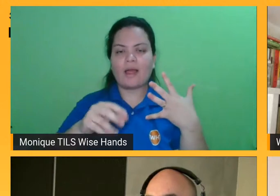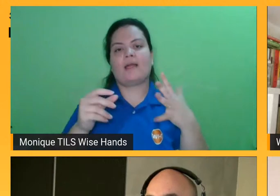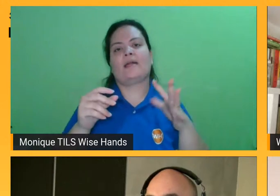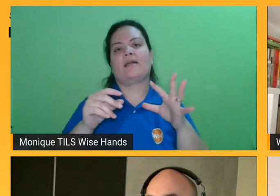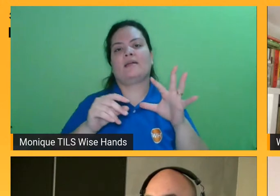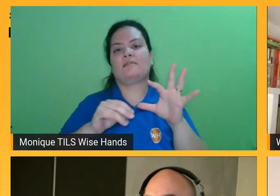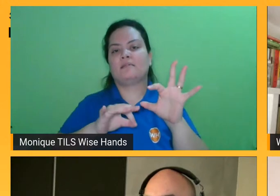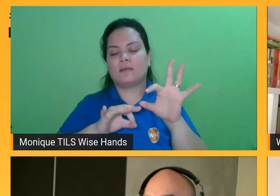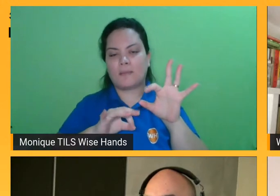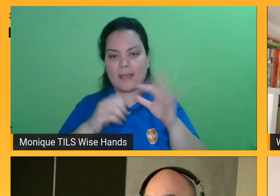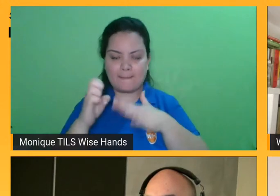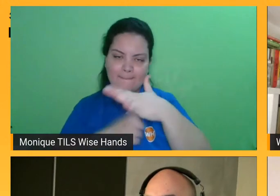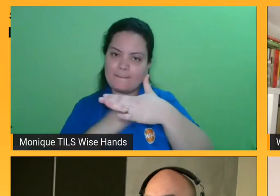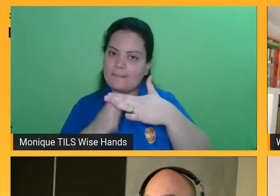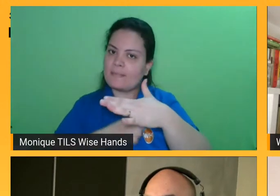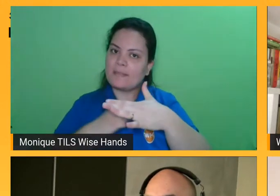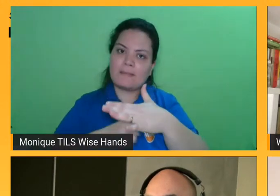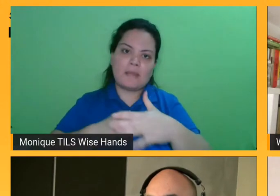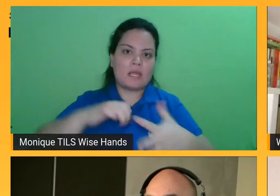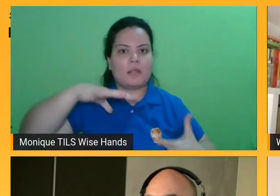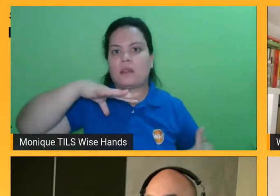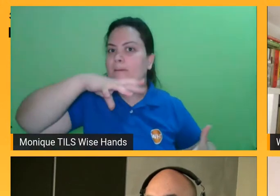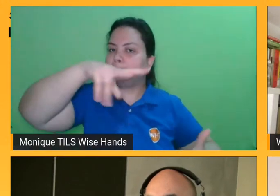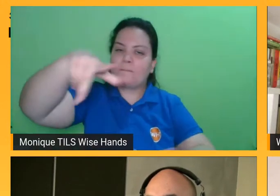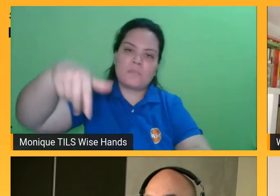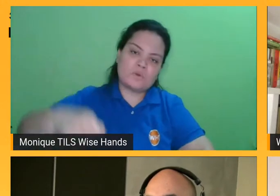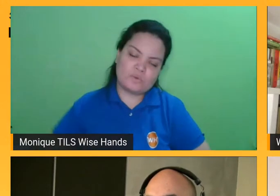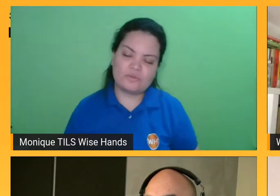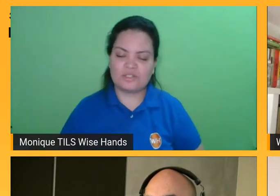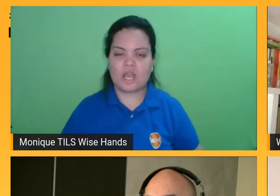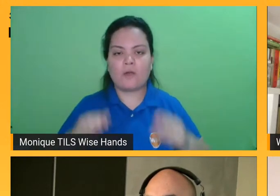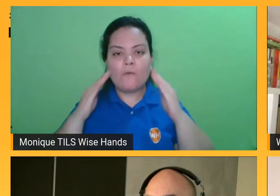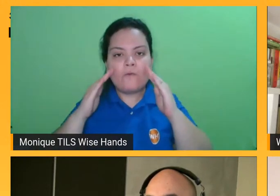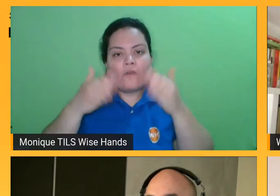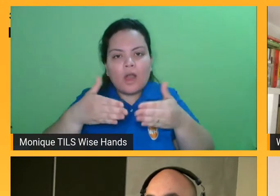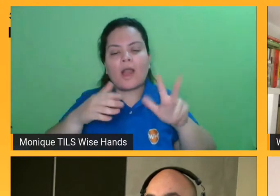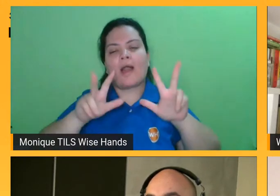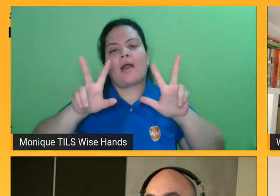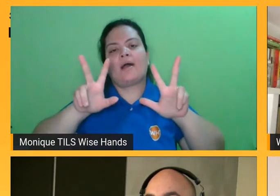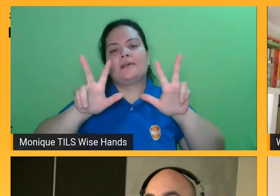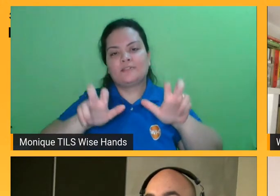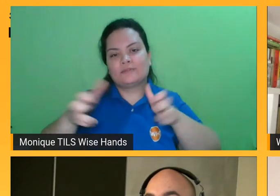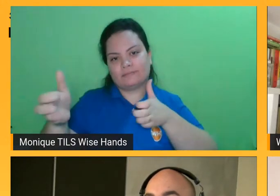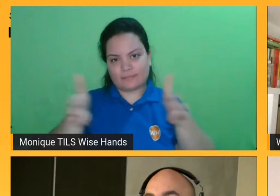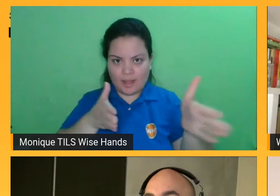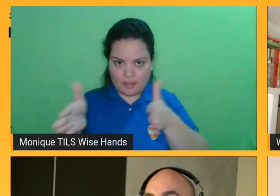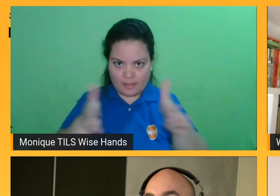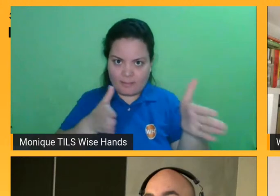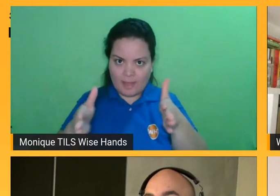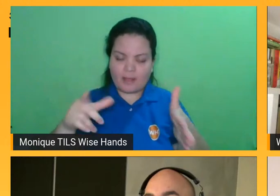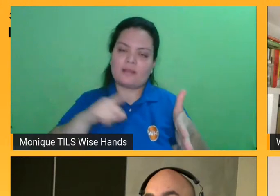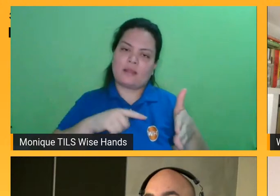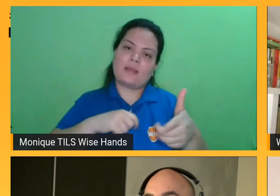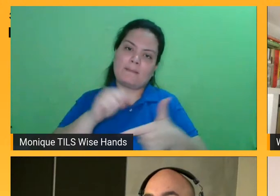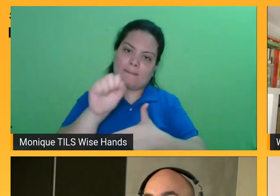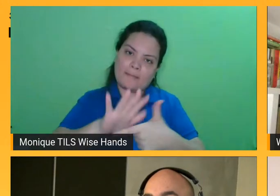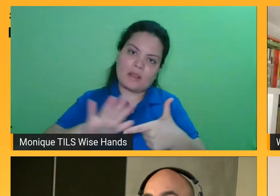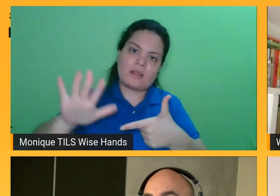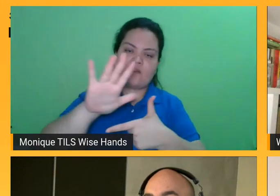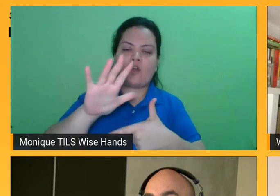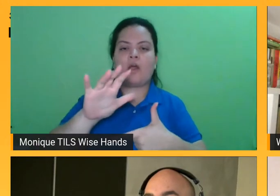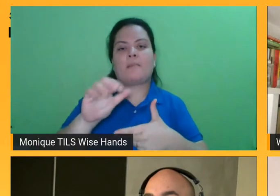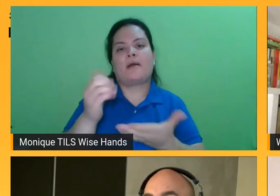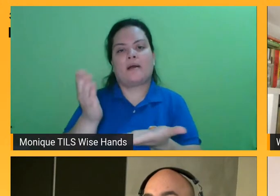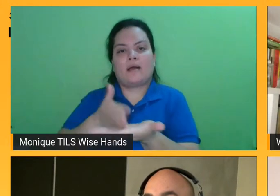internacional, né, que tem trabalhado muito com essa questão de acessibilidade. Eles têm uma plataforma que é o SL Books, eles vão falar também um